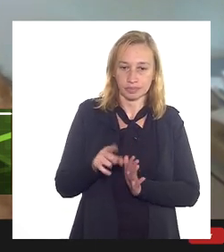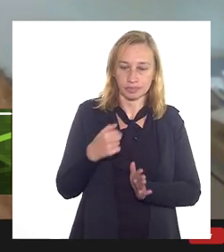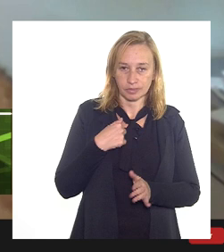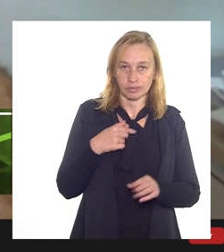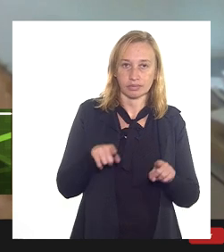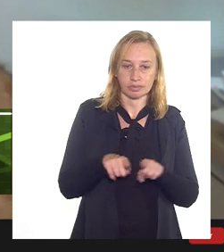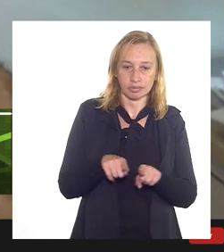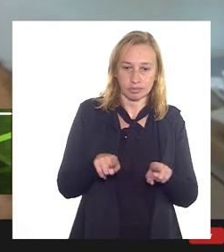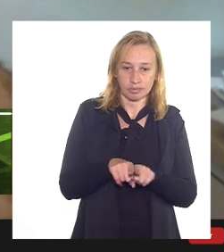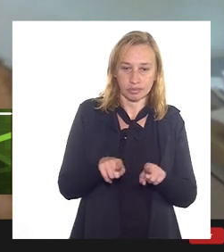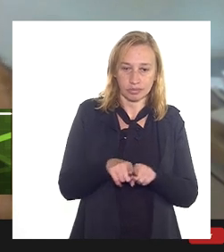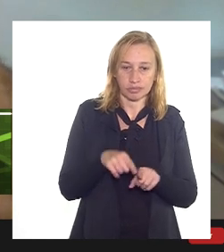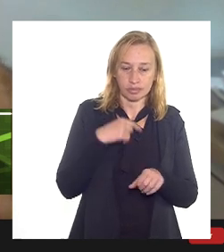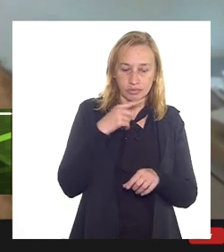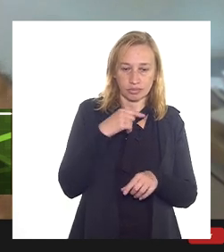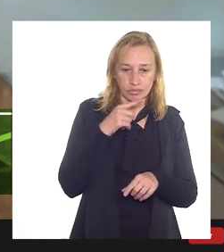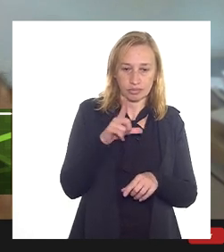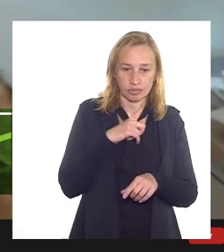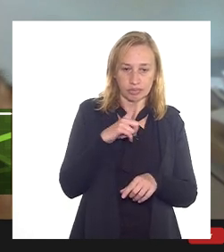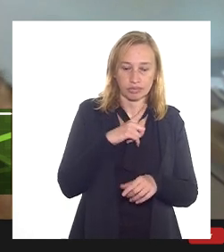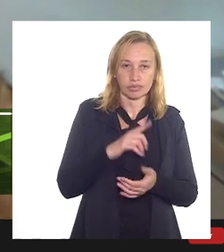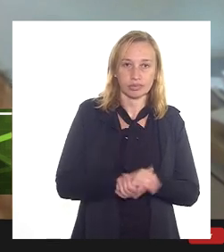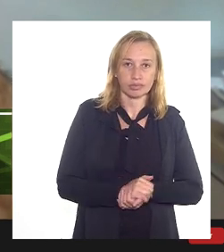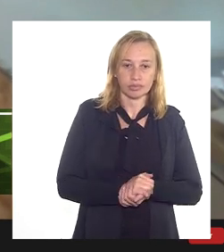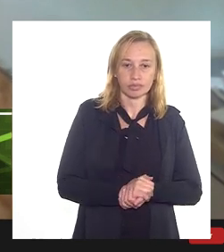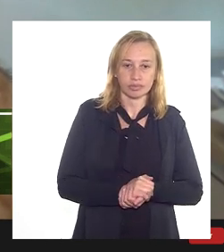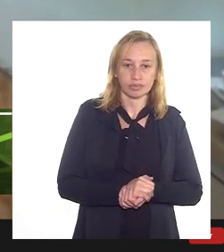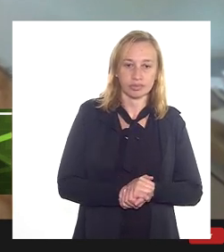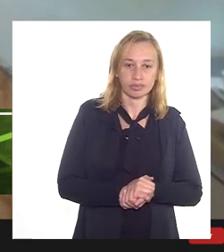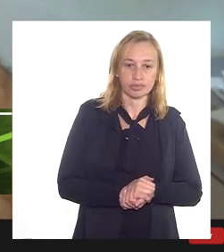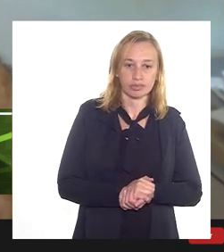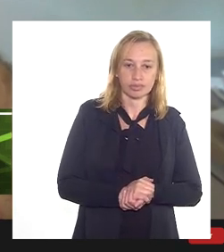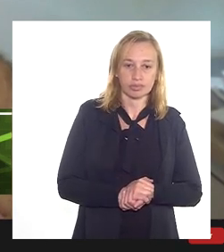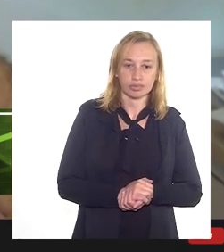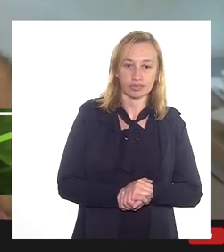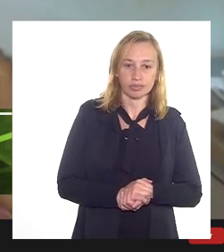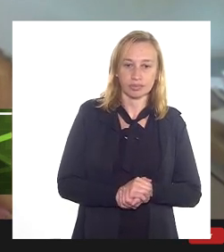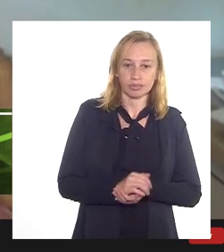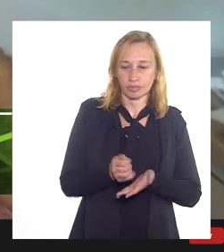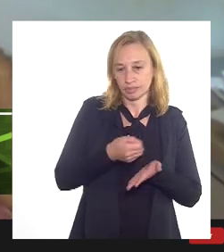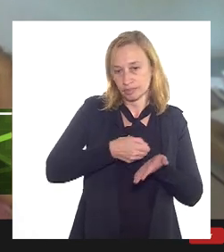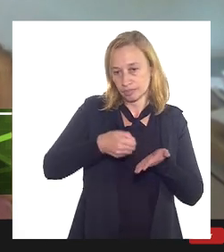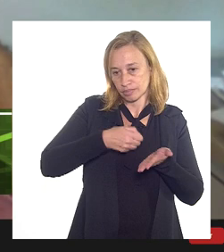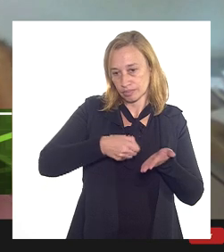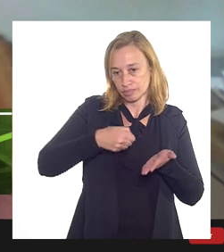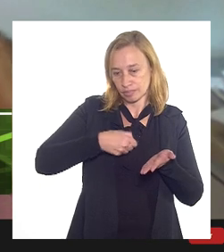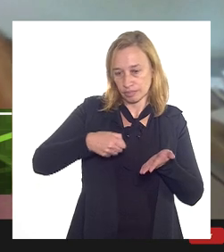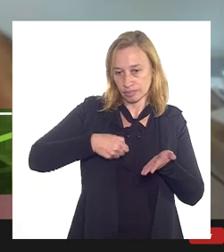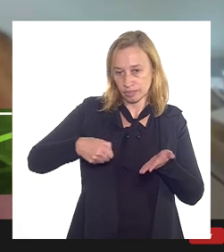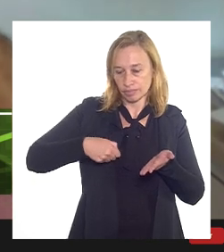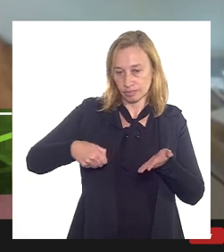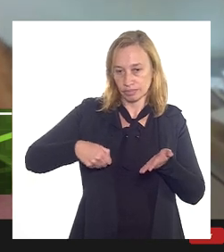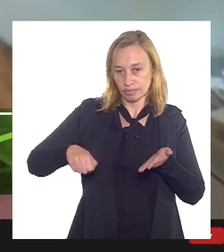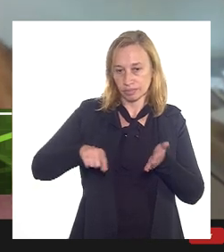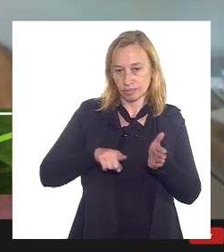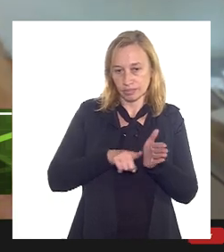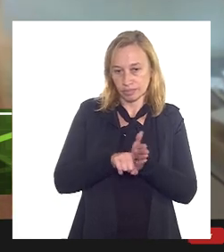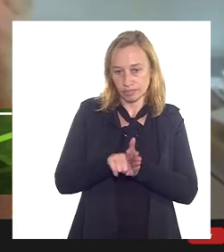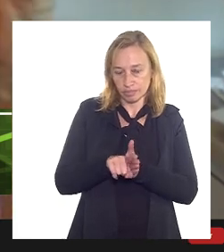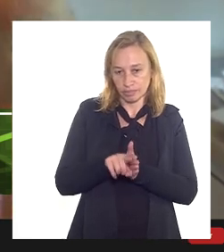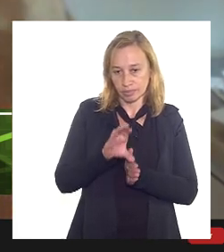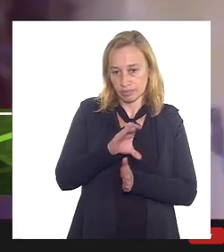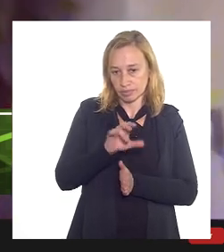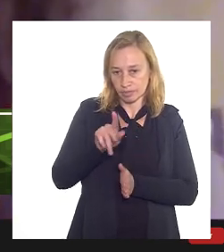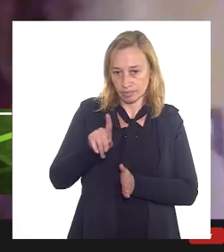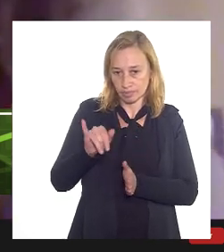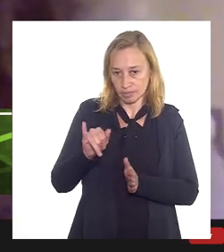tenho muitas dúvidas sobre isso, eu gostaria que a senhora formalizasse aqui para a presidência da CPI